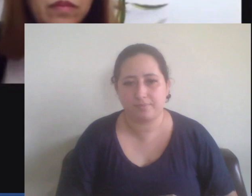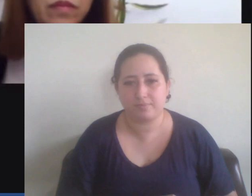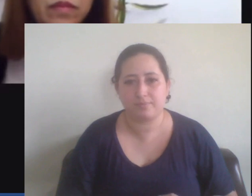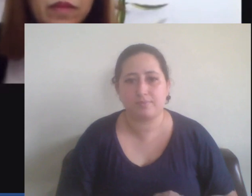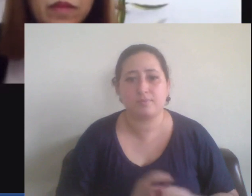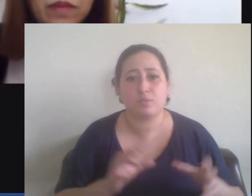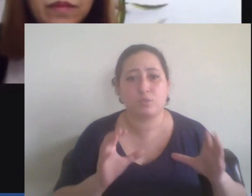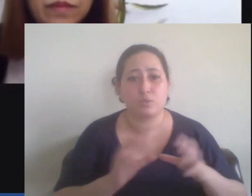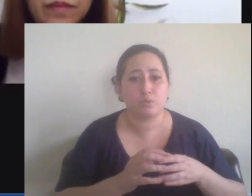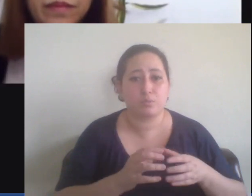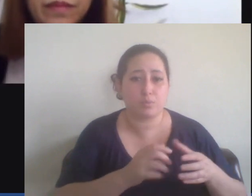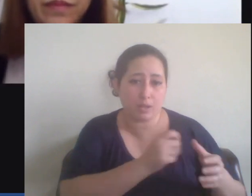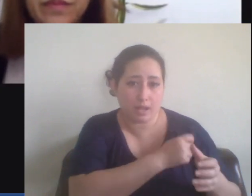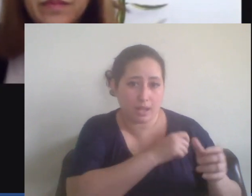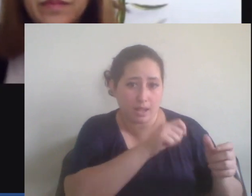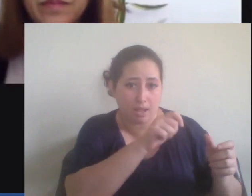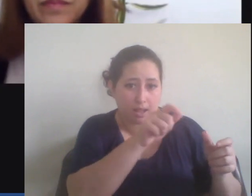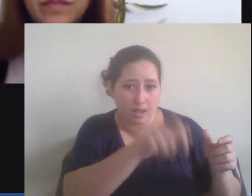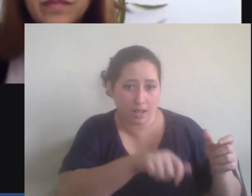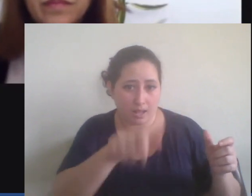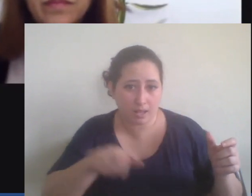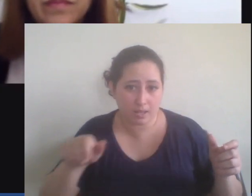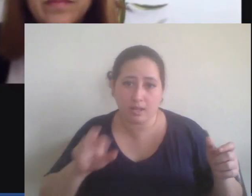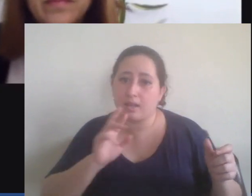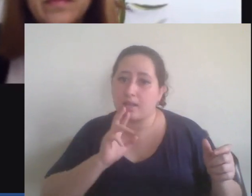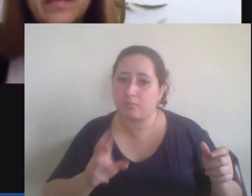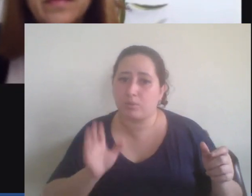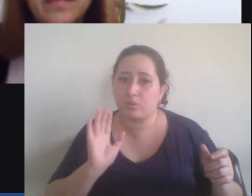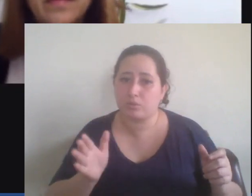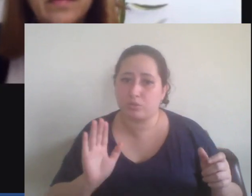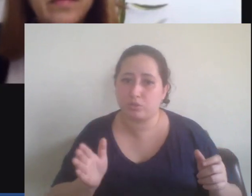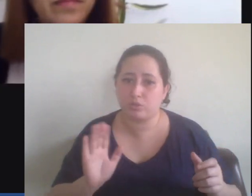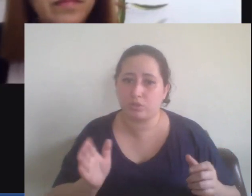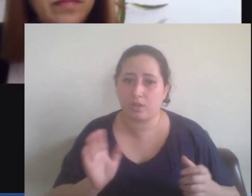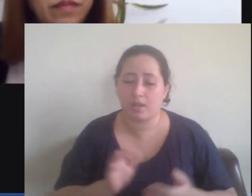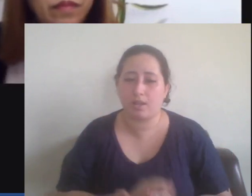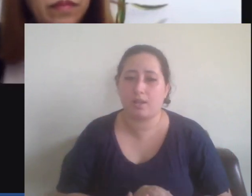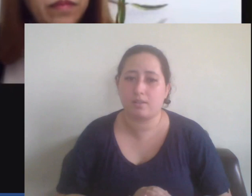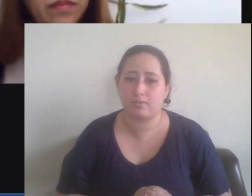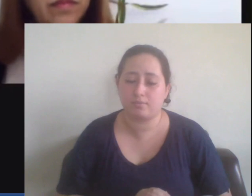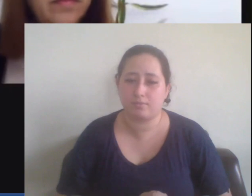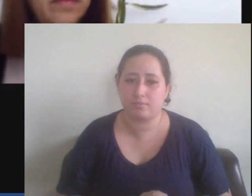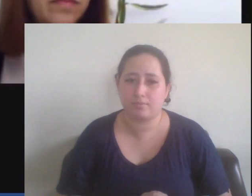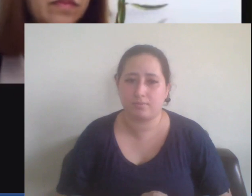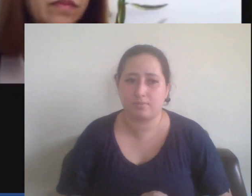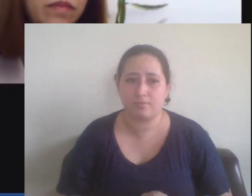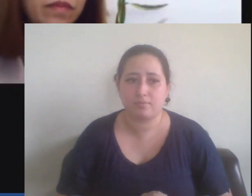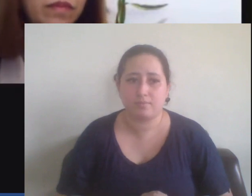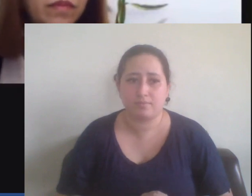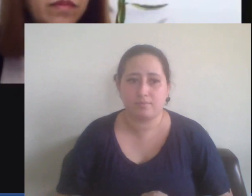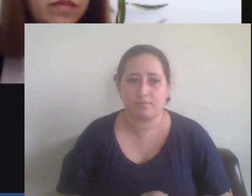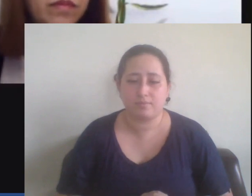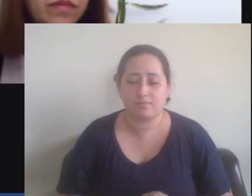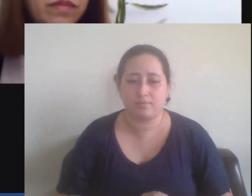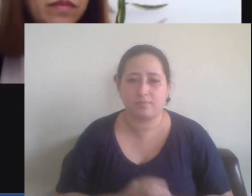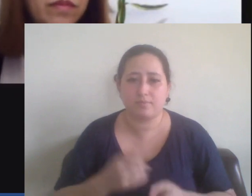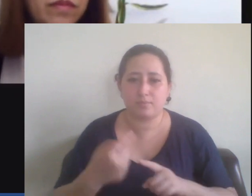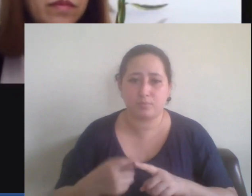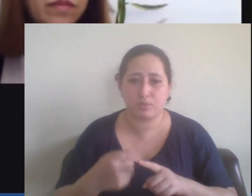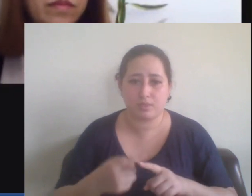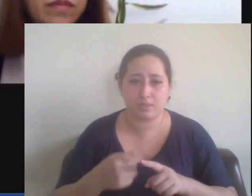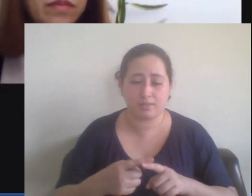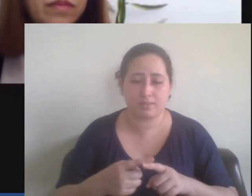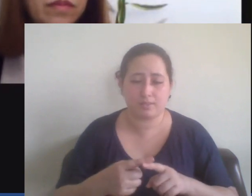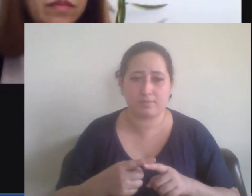alunos já responde um pouco essa questão sua já que essa realidade